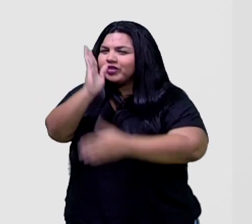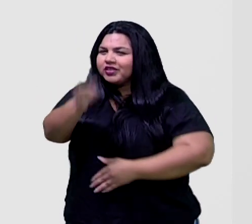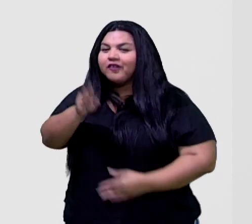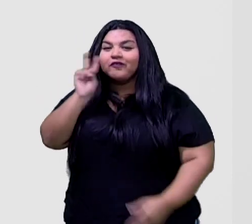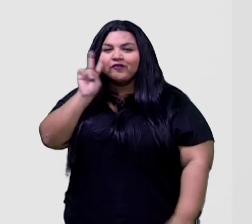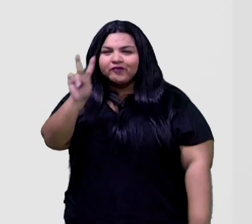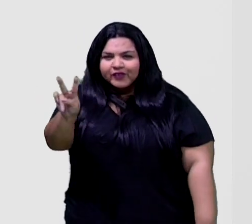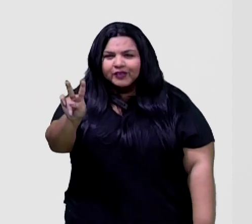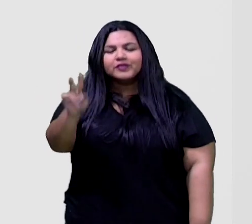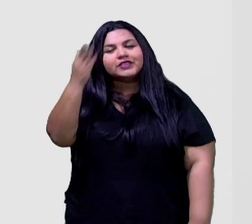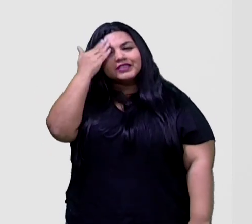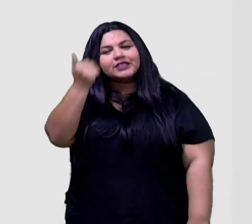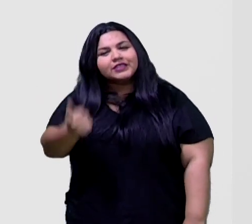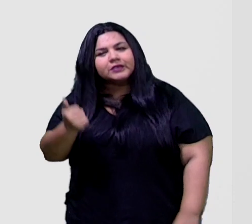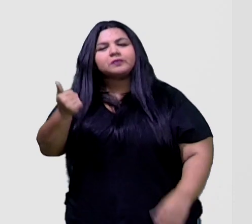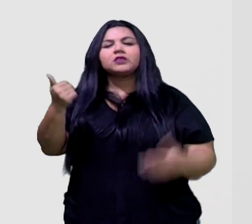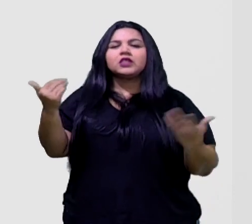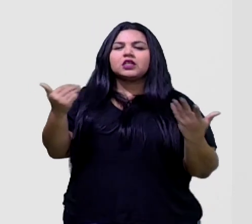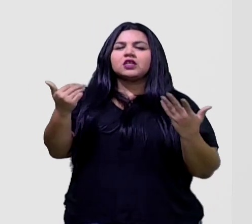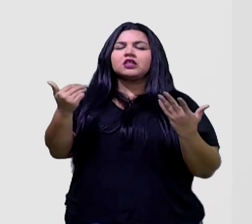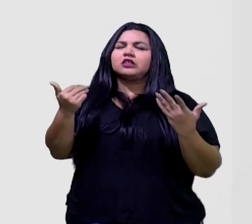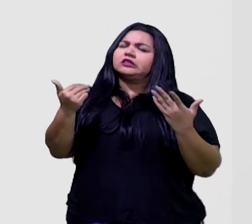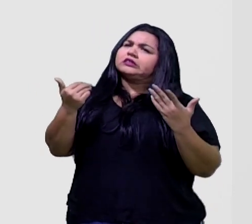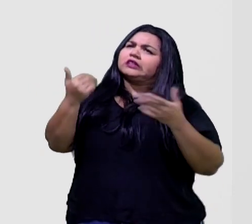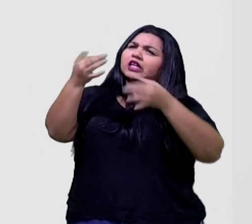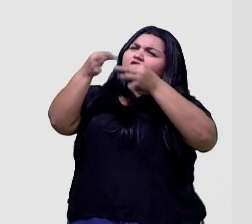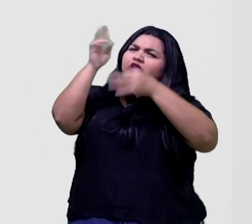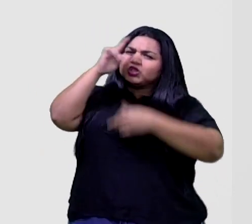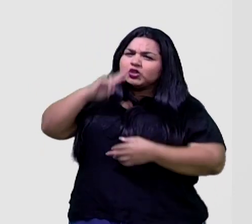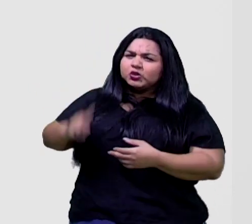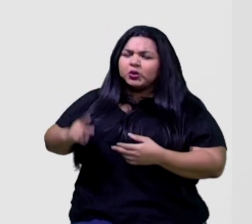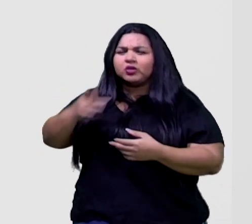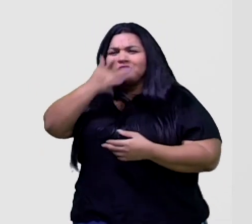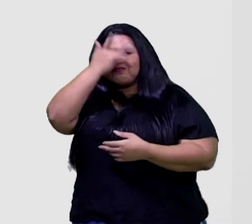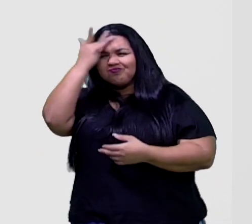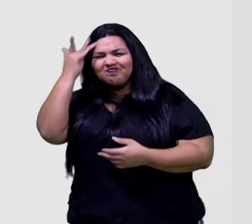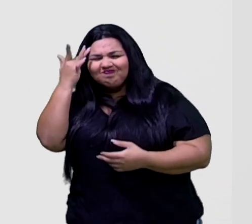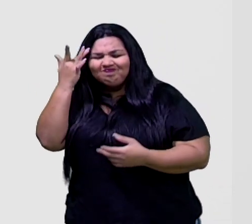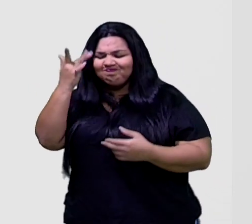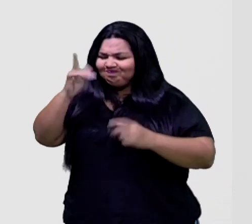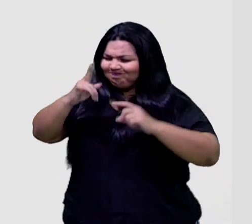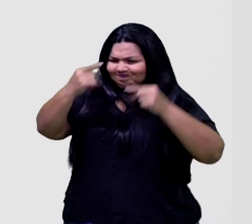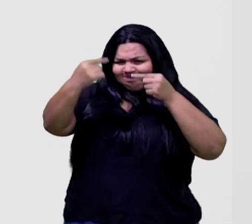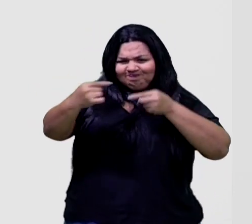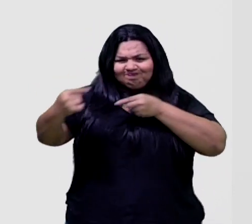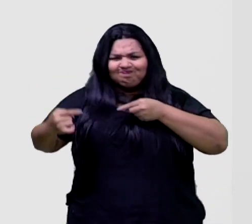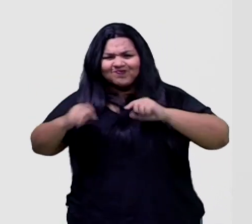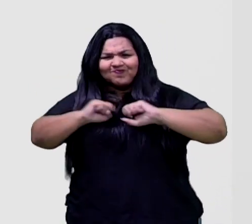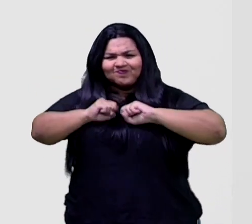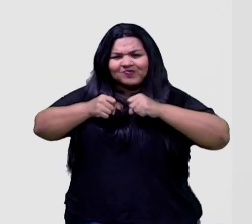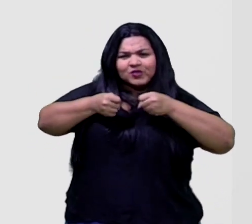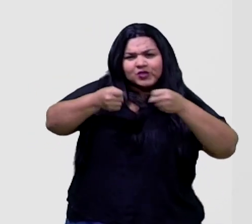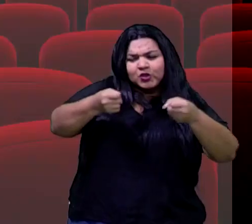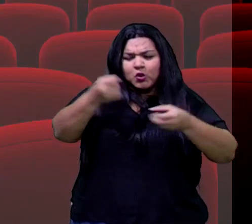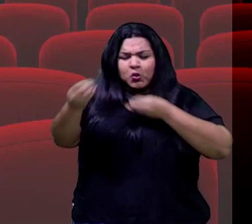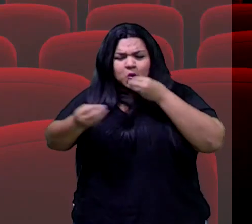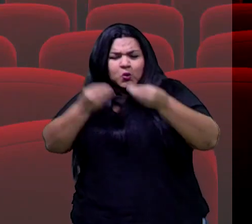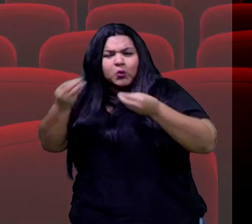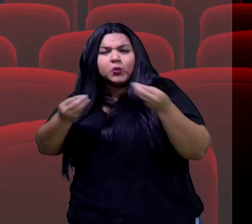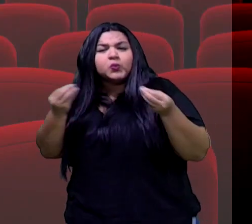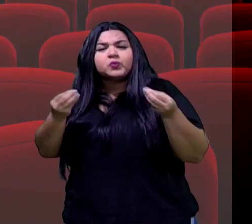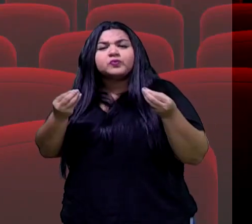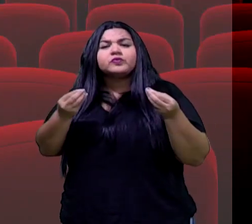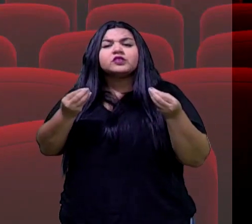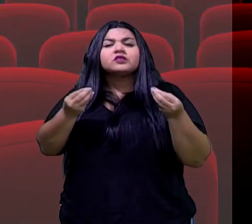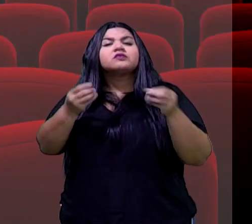não é? sabe do drama, da dificuldade que o personagem passa, dos seus desafios, da maneira como ele enfrenta,